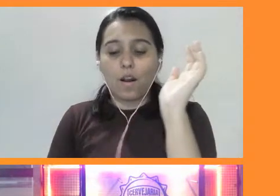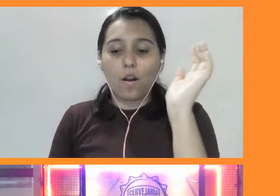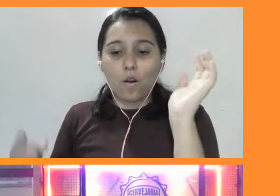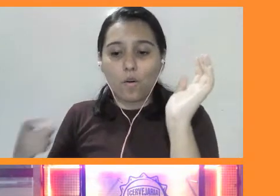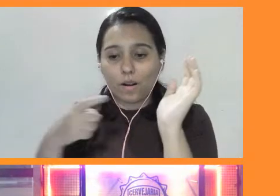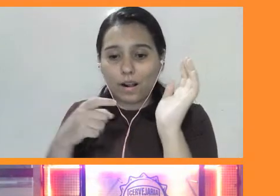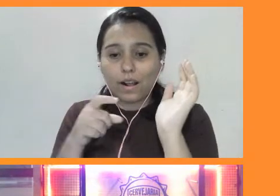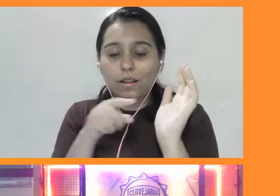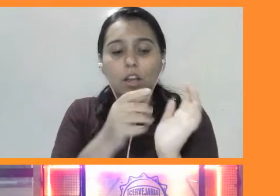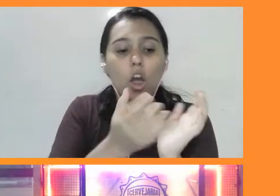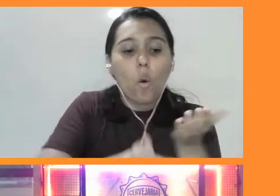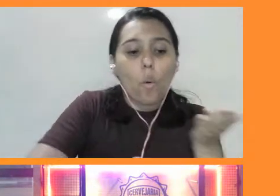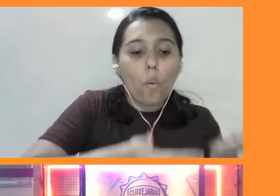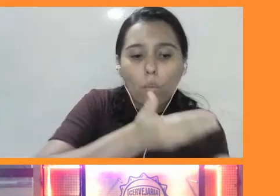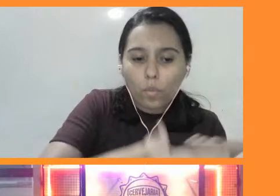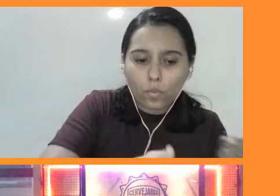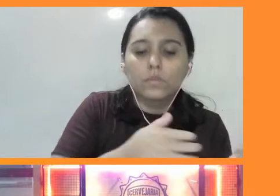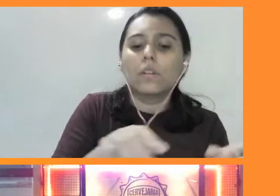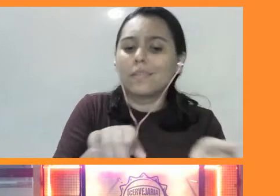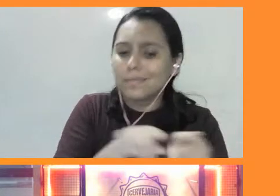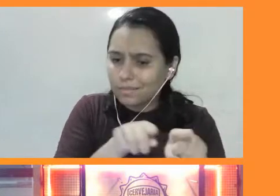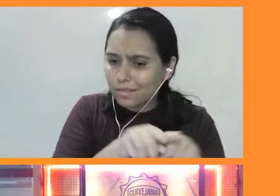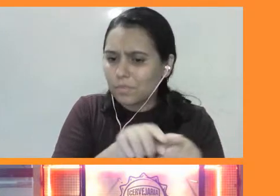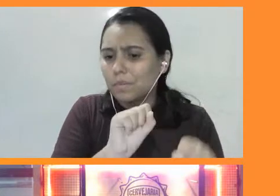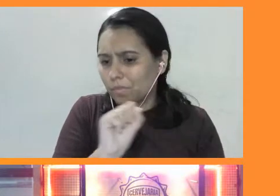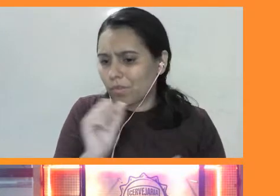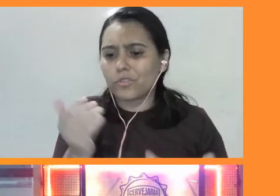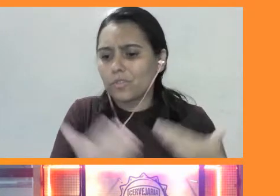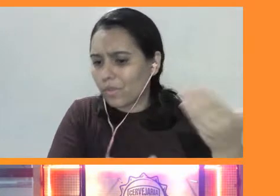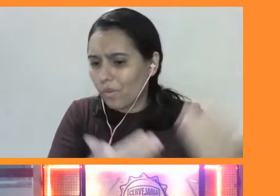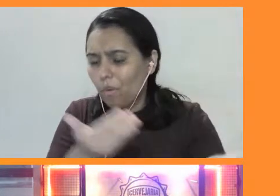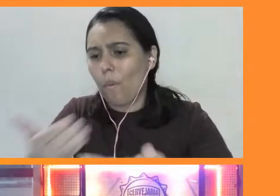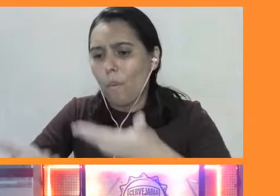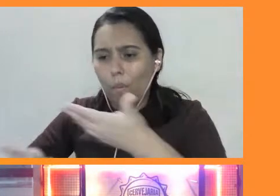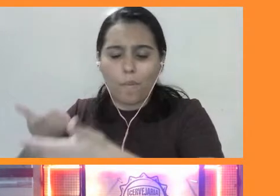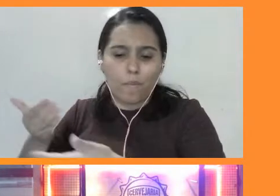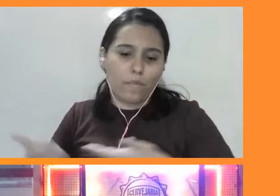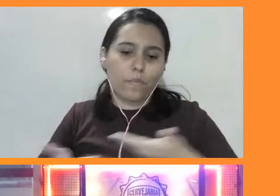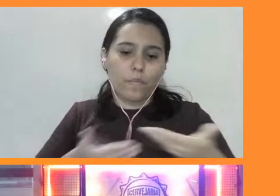eles estabelecem relações monogâmicas. Podem estabelecer relações monogâmicas.